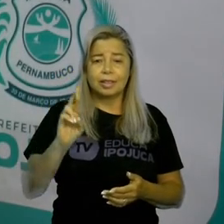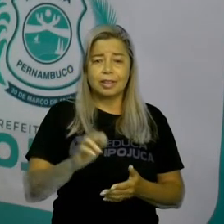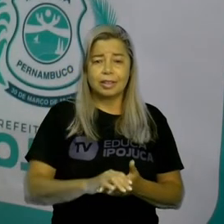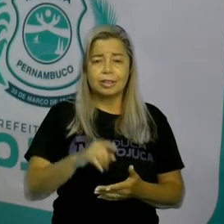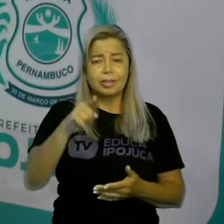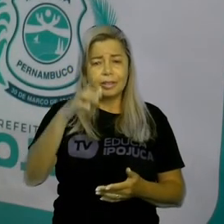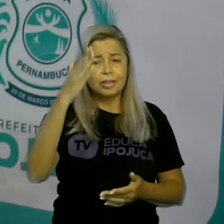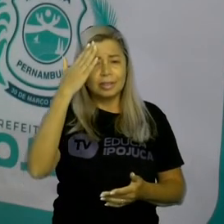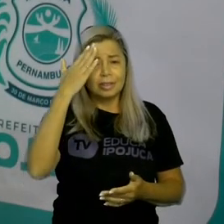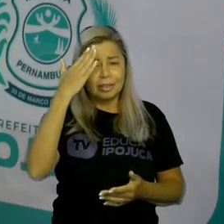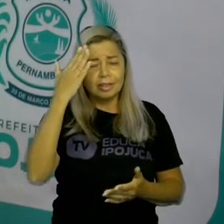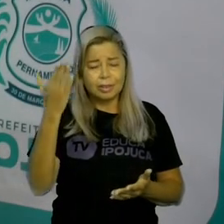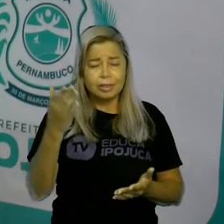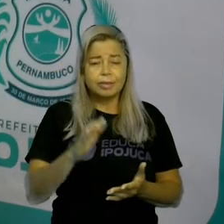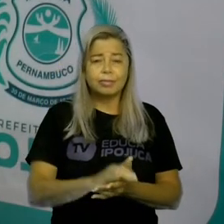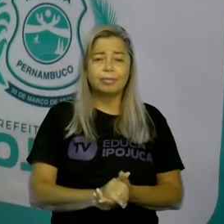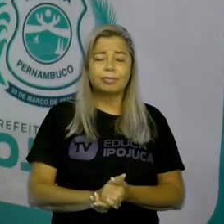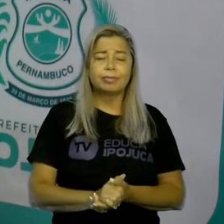ver mais um exemplo?